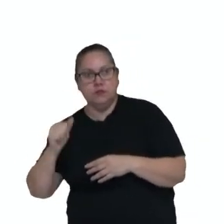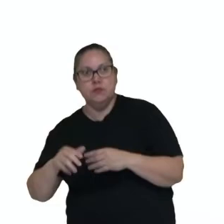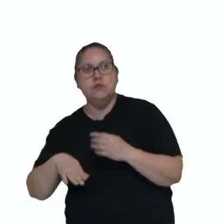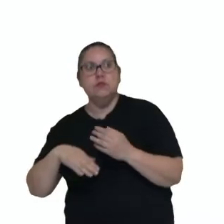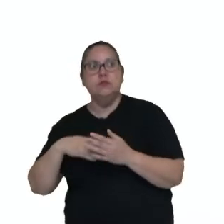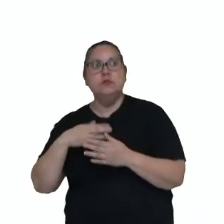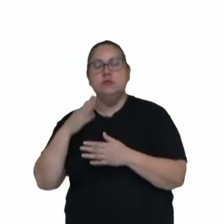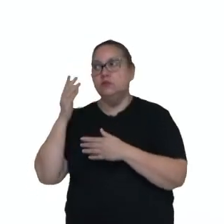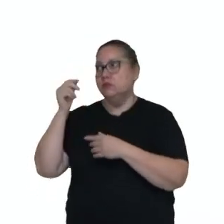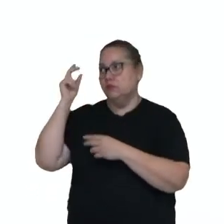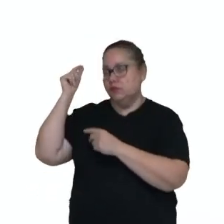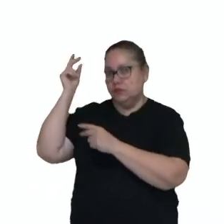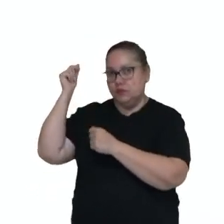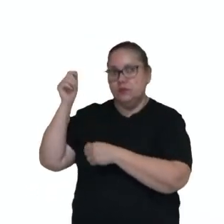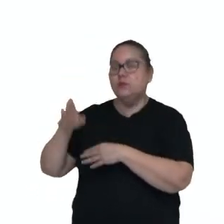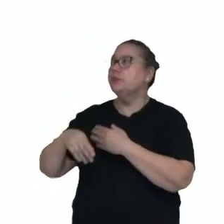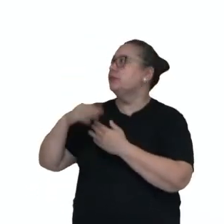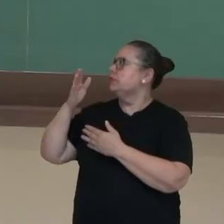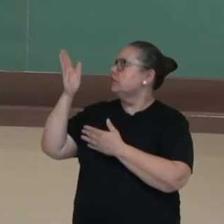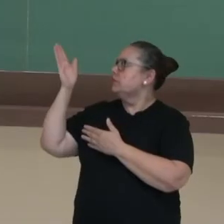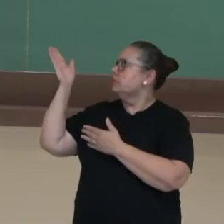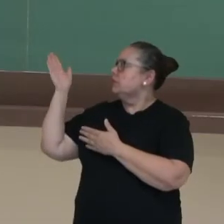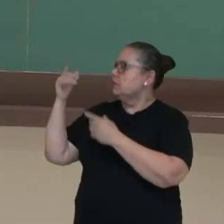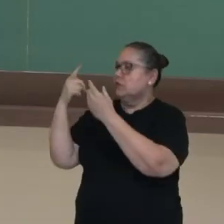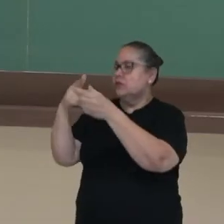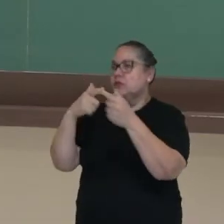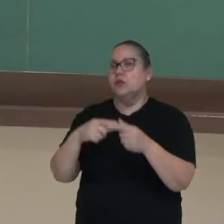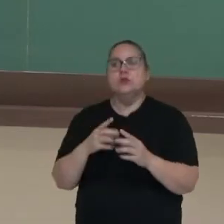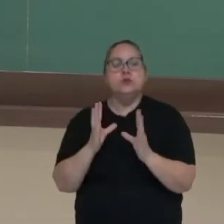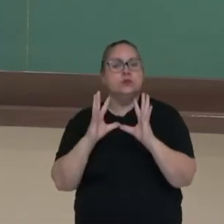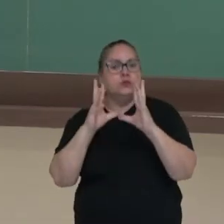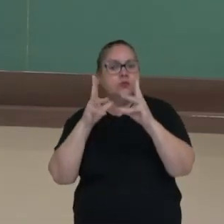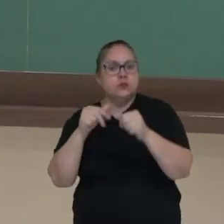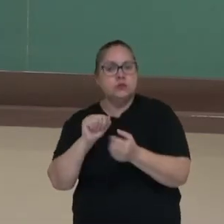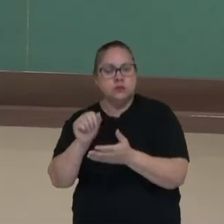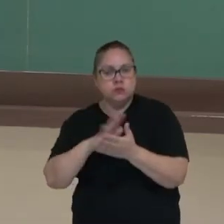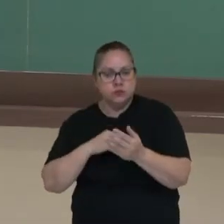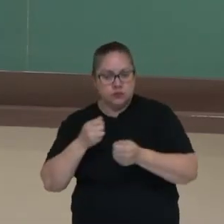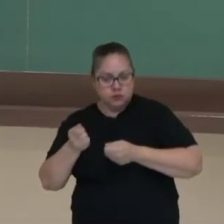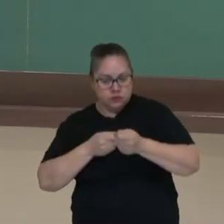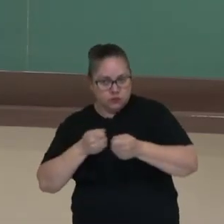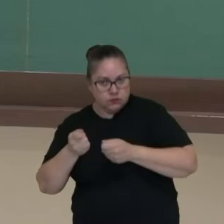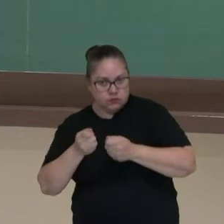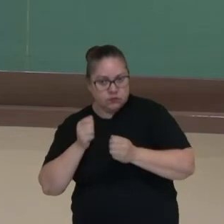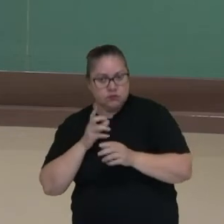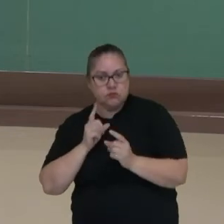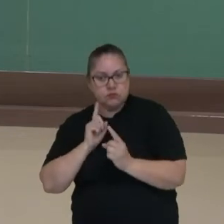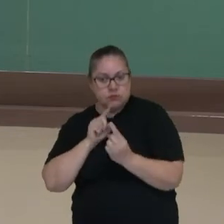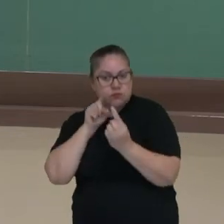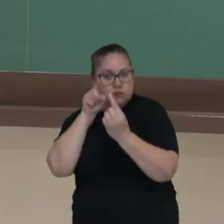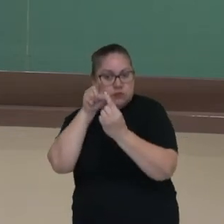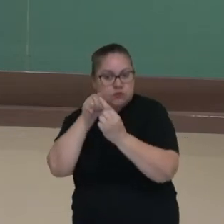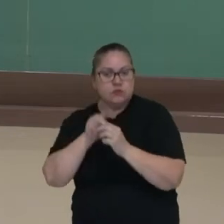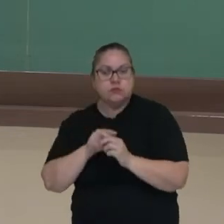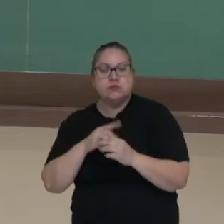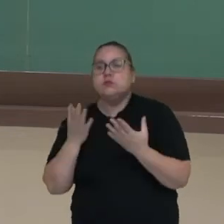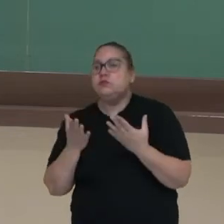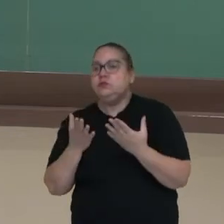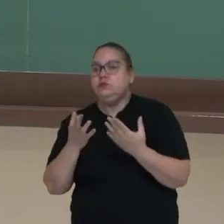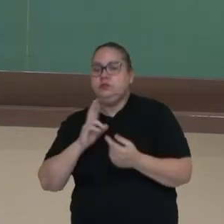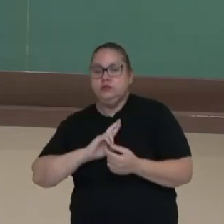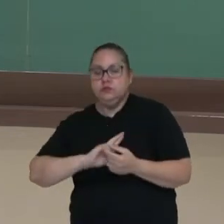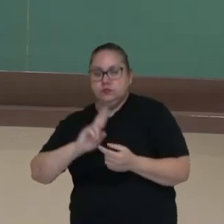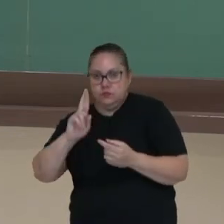Santiago de Compostela, na Espanha. Então, são locais onde todas as atividades econômicas, elas estão pautadas no